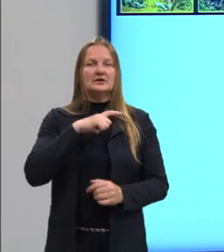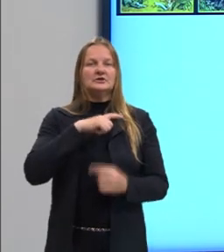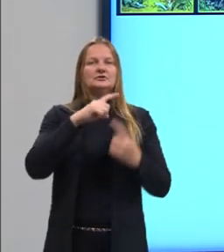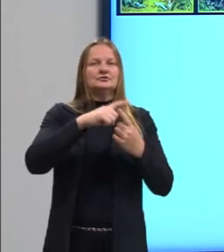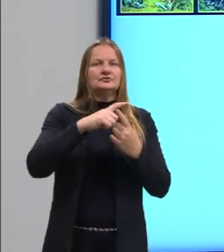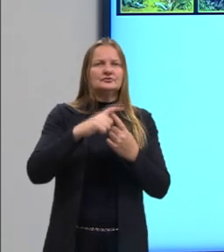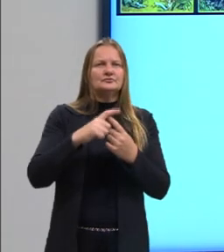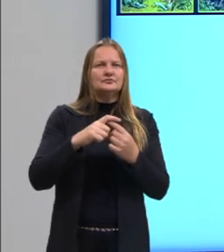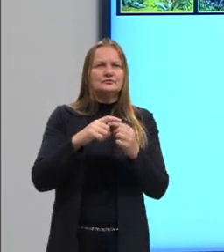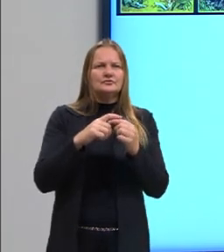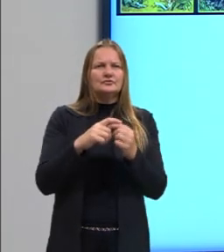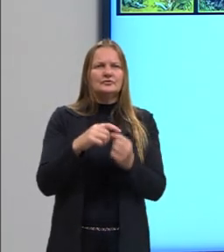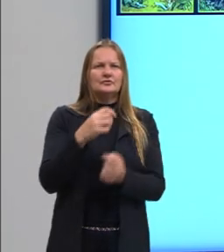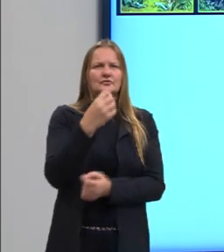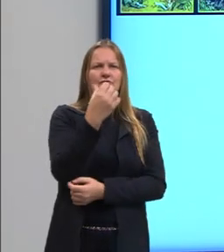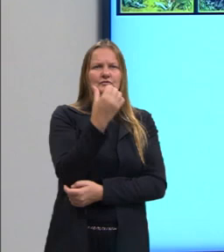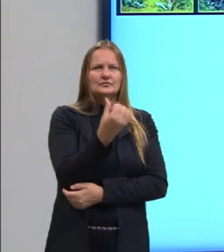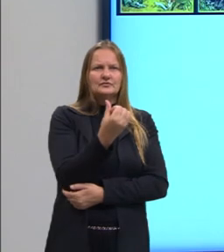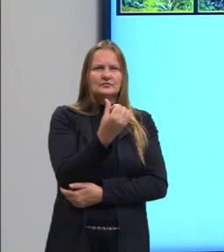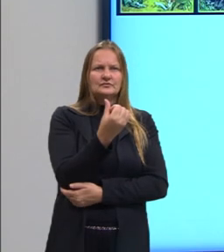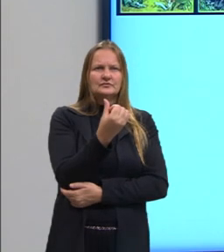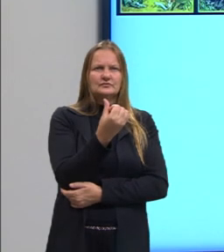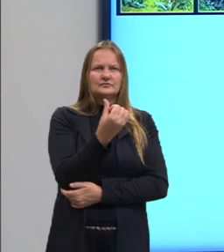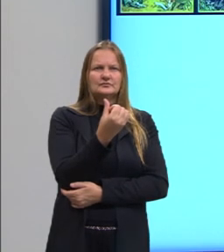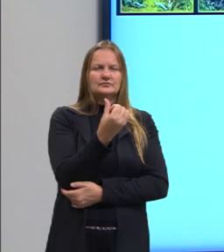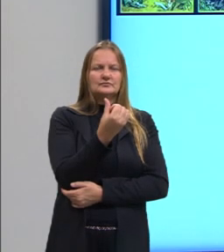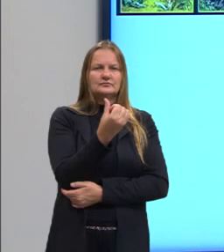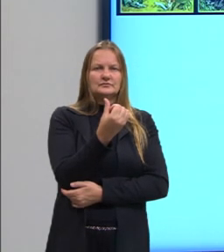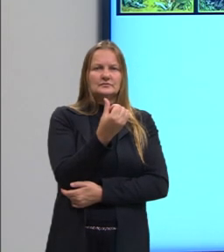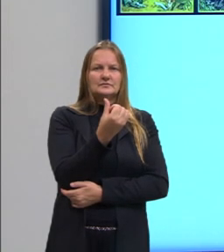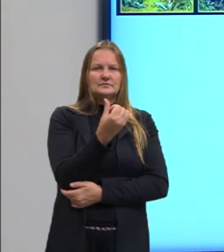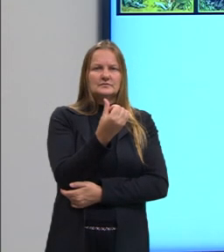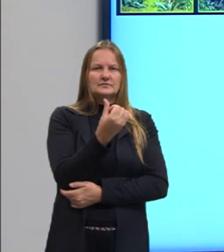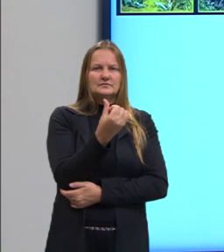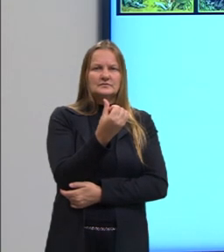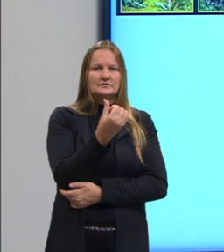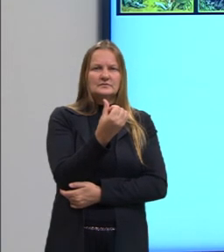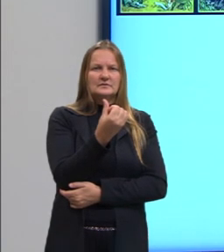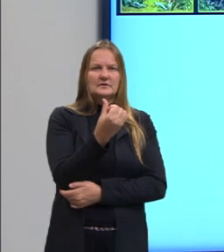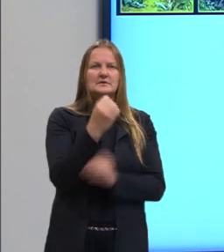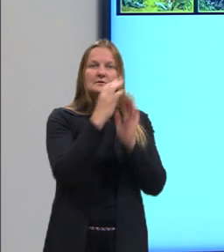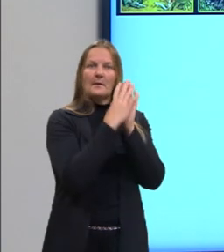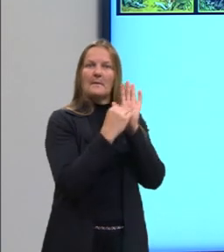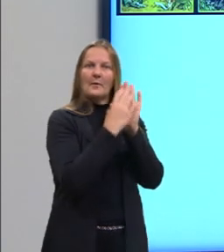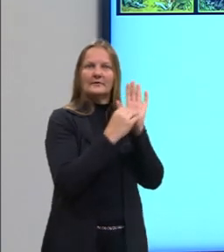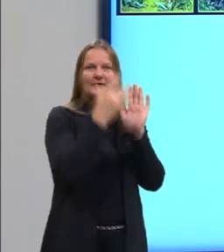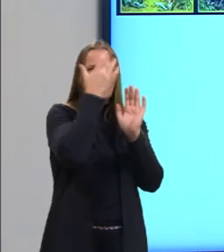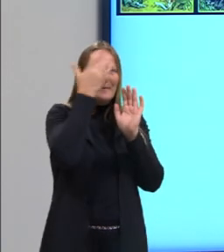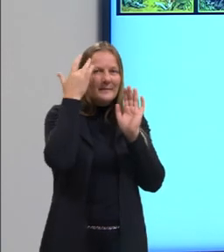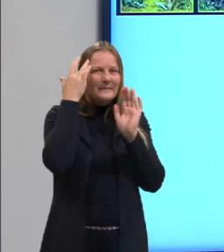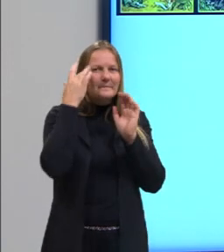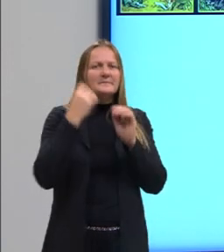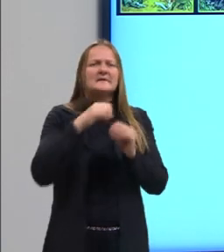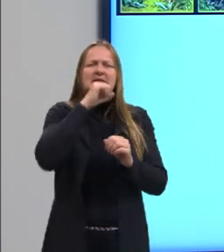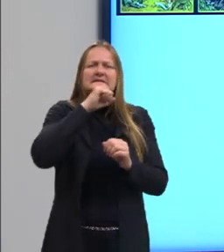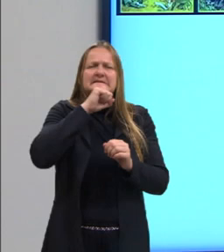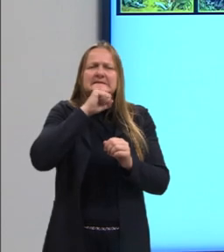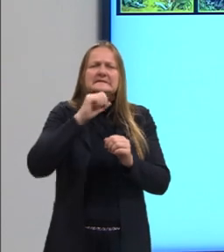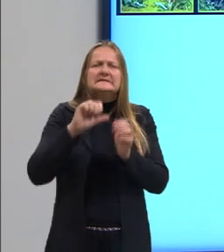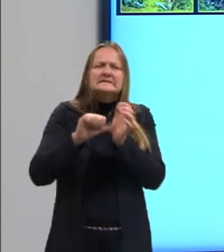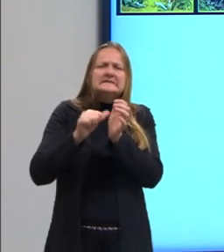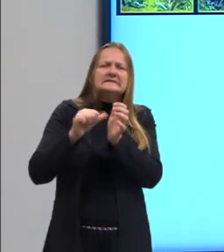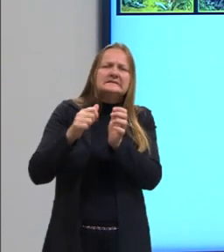imagens. Nós temos aqui seis, então, pessoas, no caso, lá o primeiro, bem